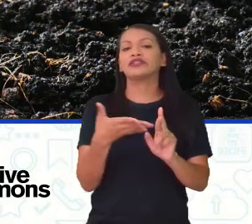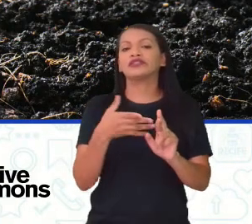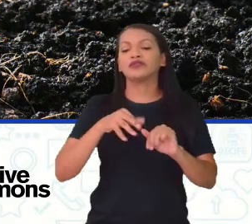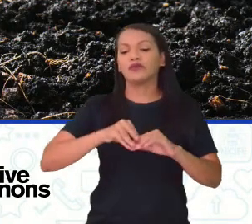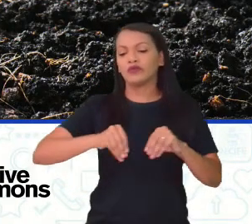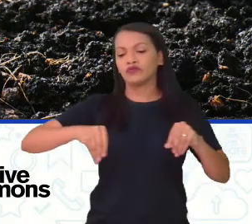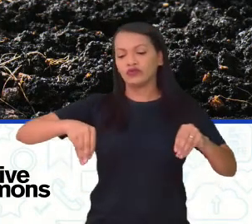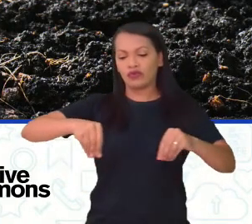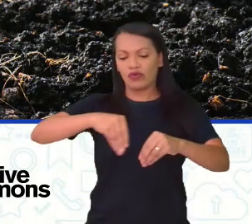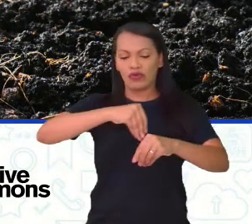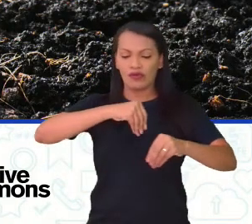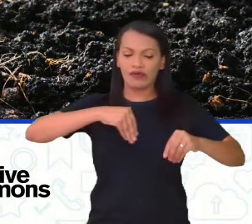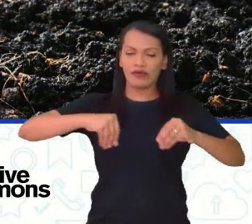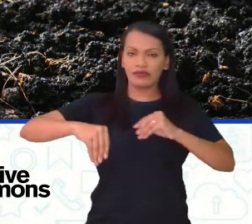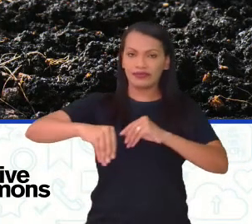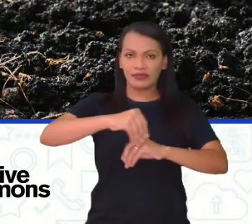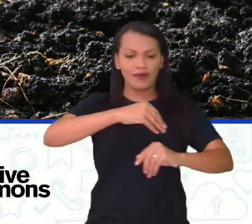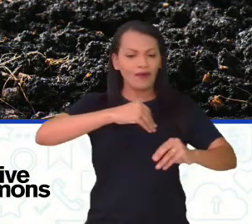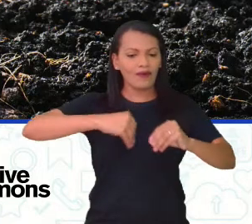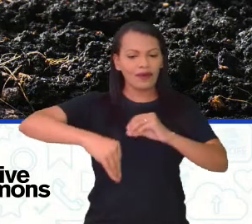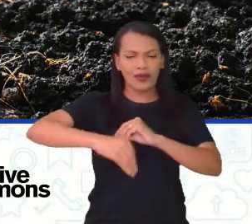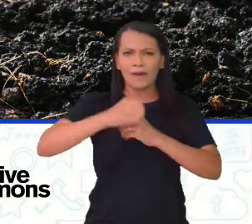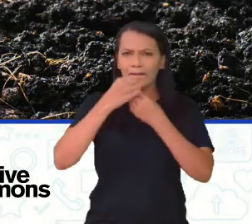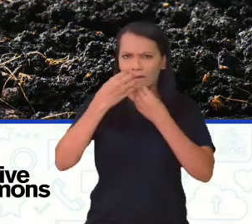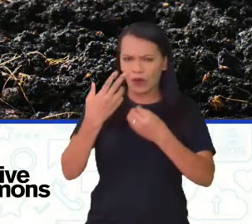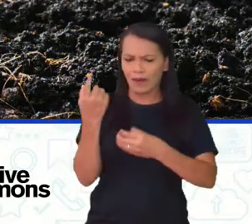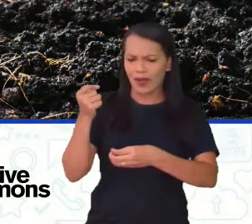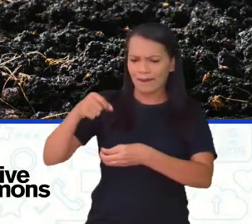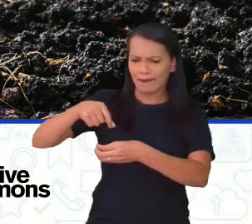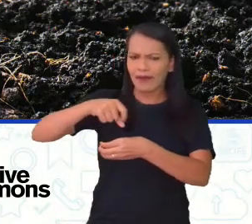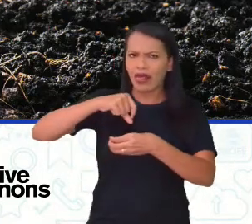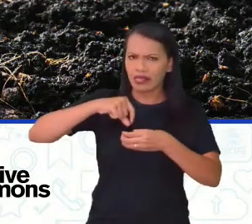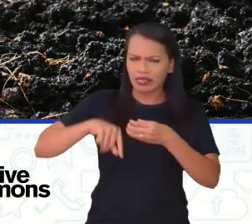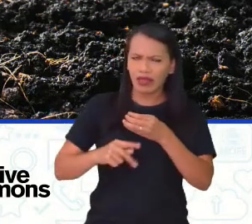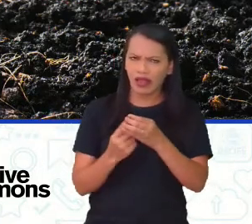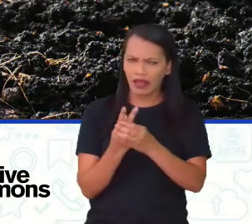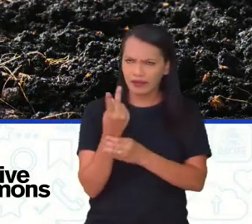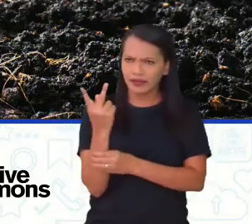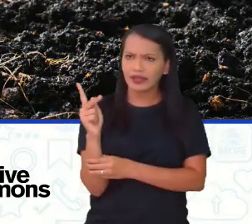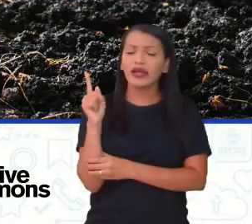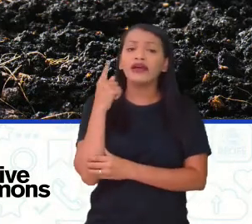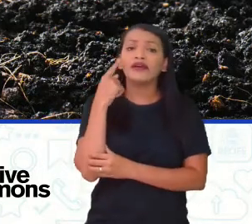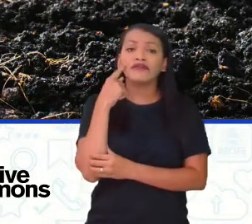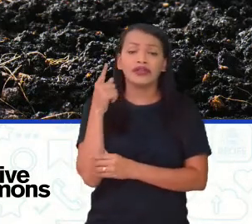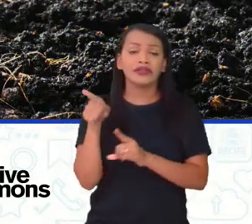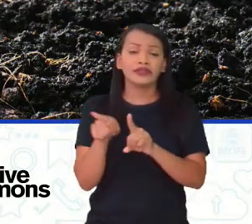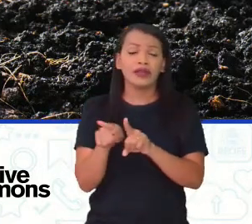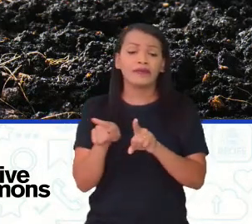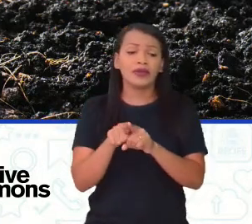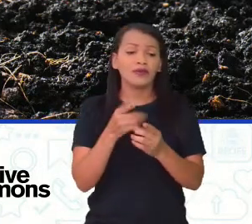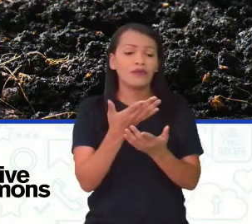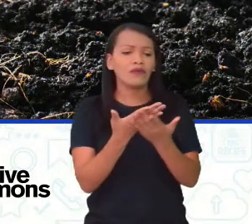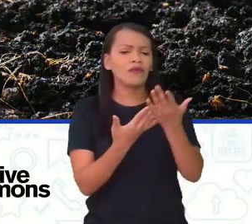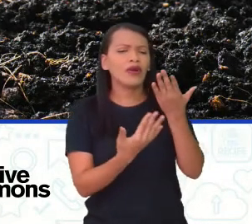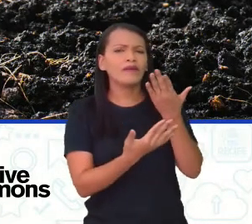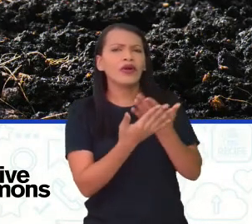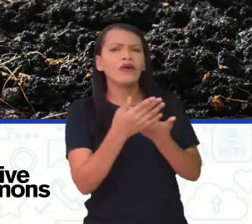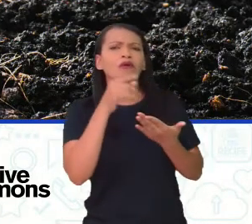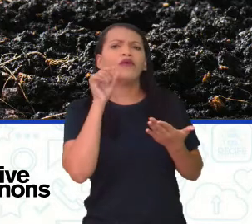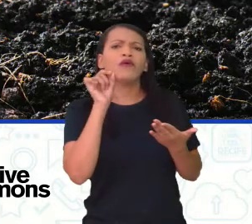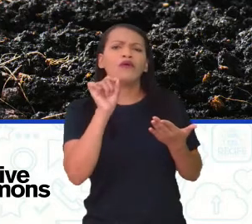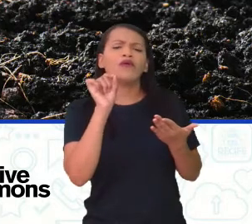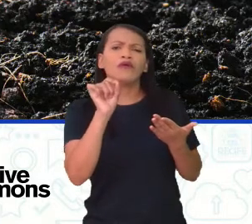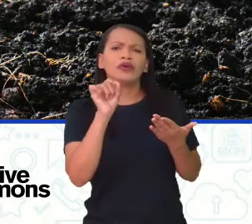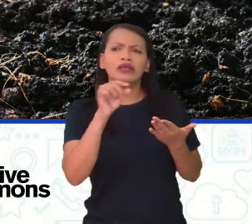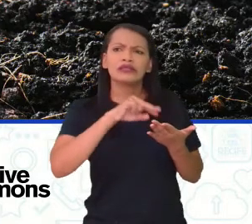Chamada solozinho aí, porque isso é uma terra boa pra plantar. E você vê uma mão. O é que essa mão está aí